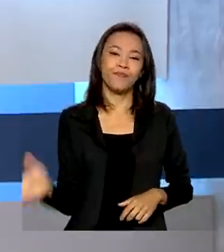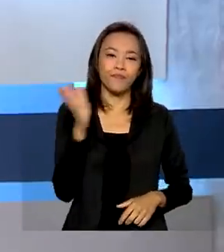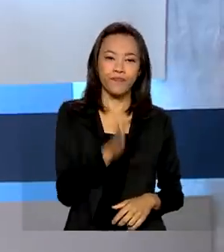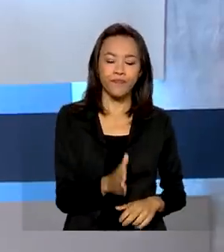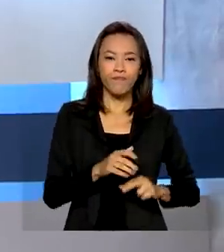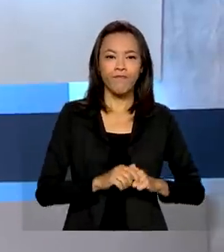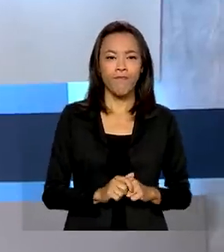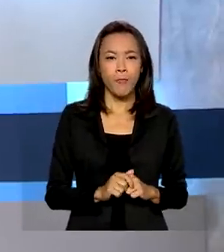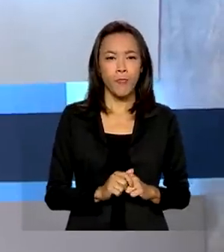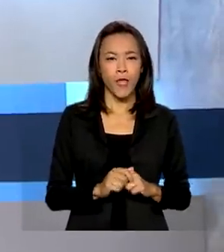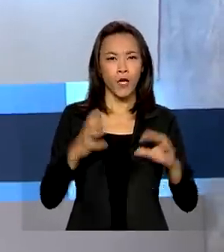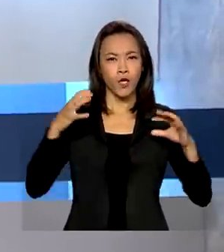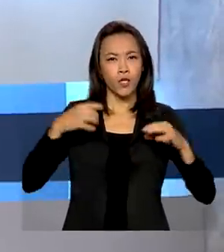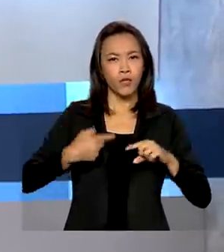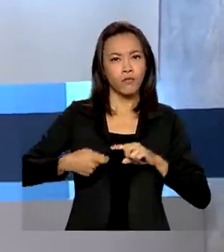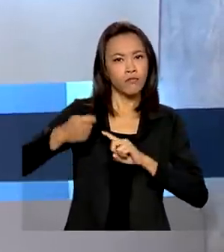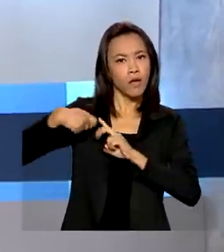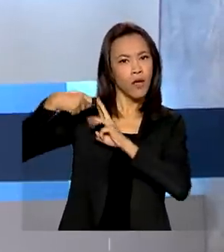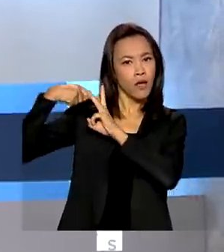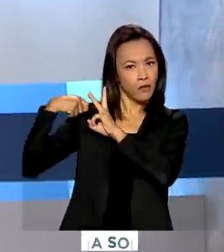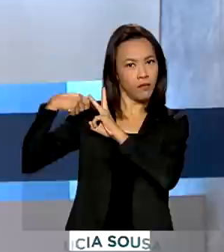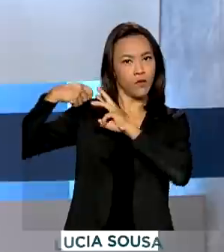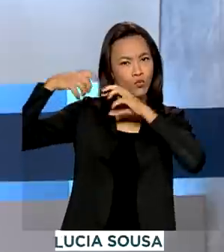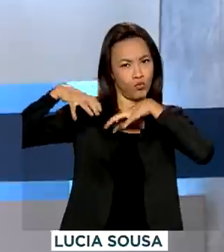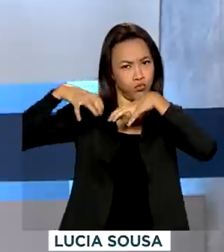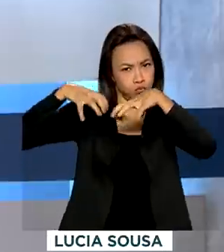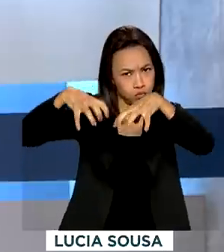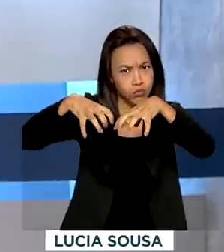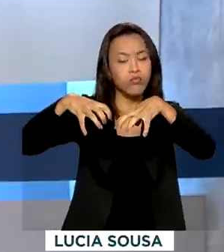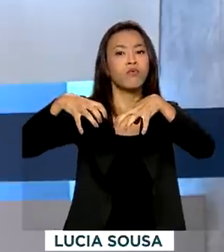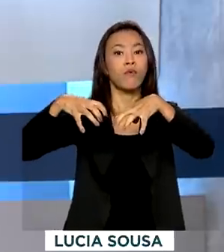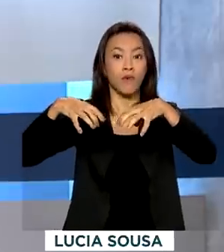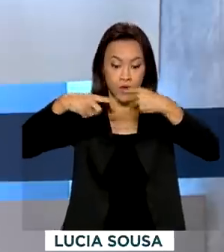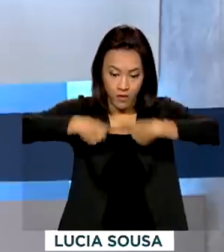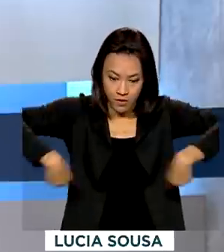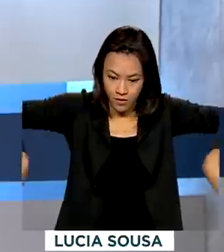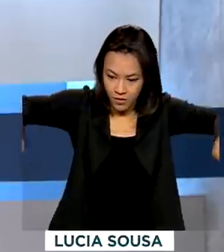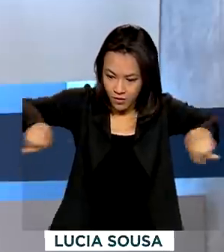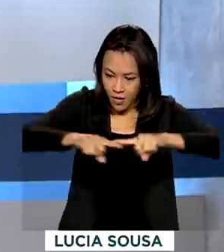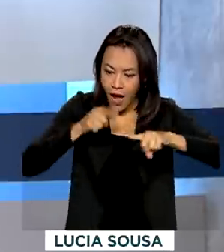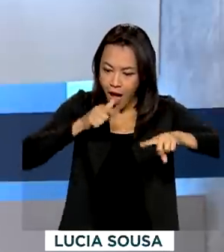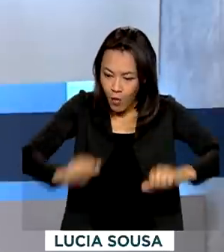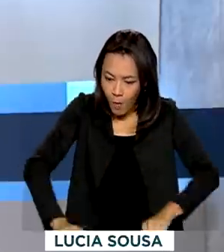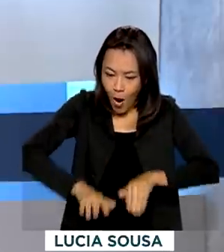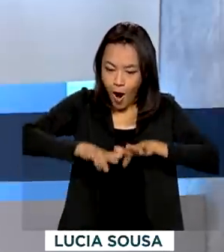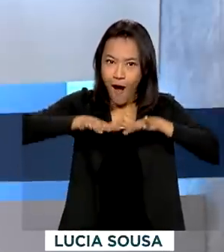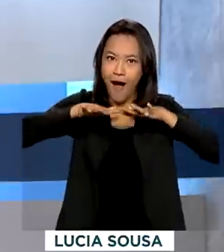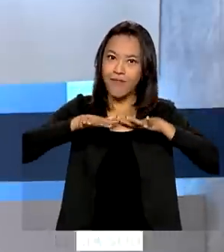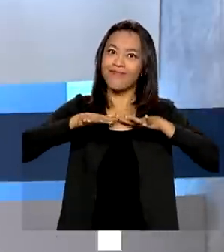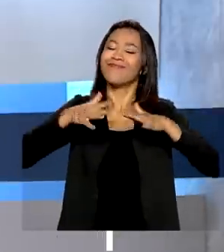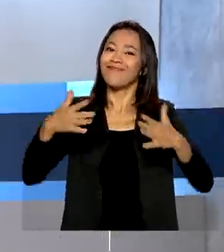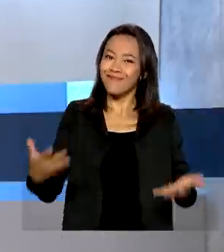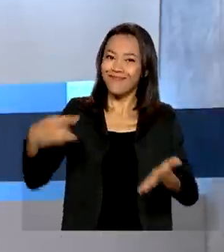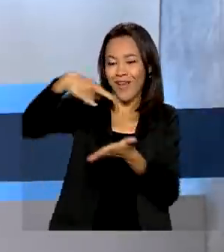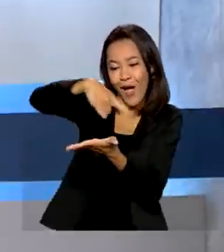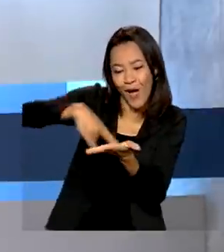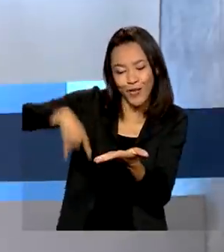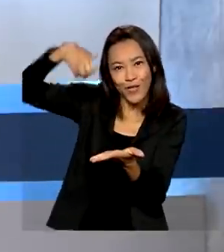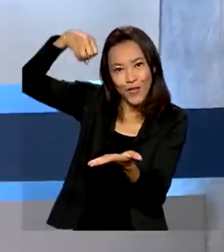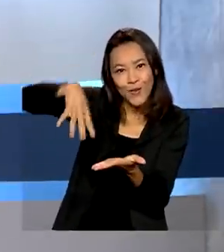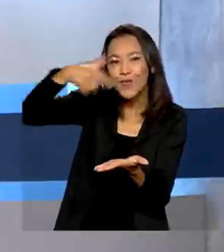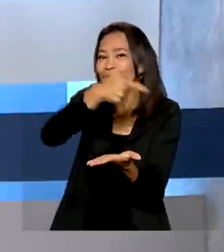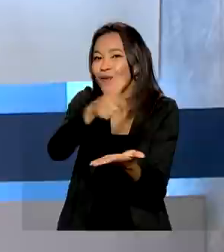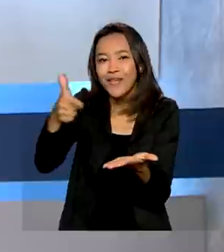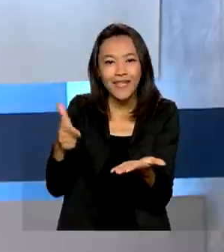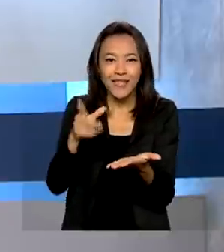Com as chuvas nos últimos meses e os principais reservatórios cheios, a conta de luz deve ficar sem taxa extra